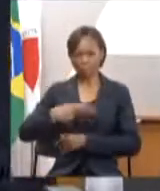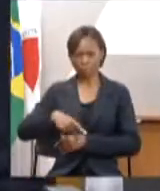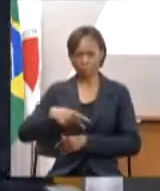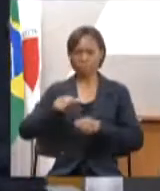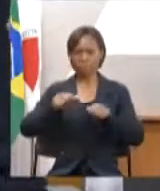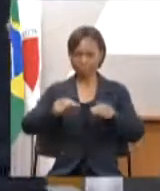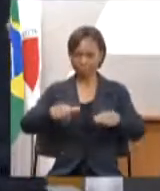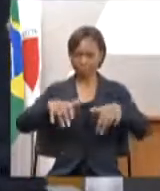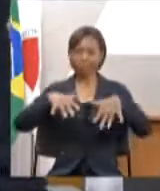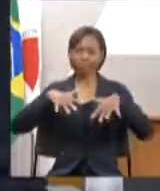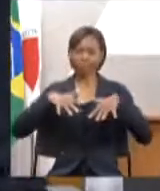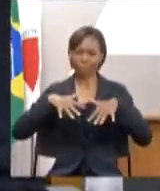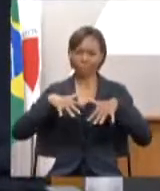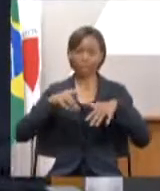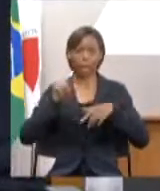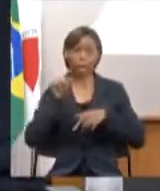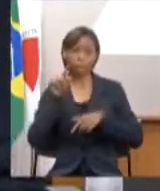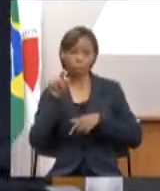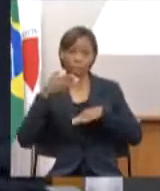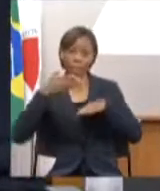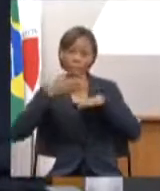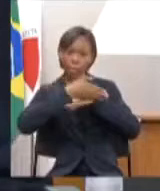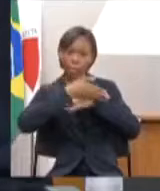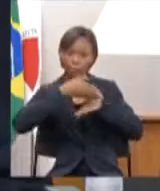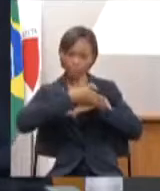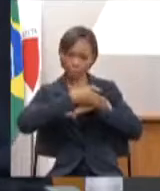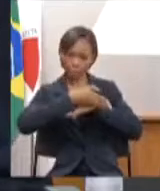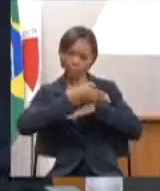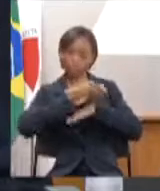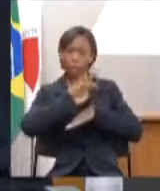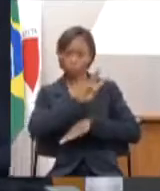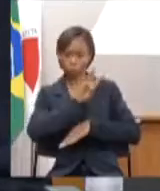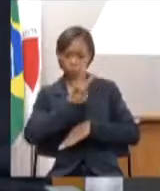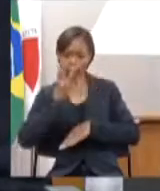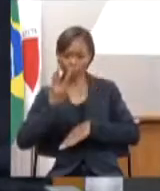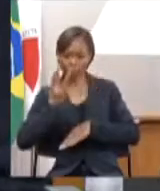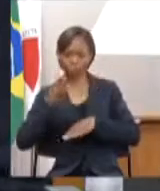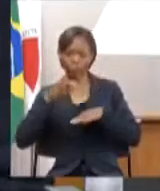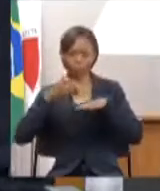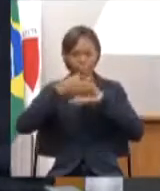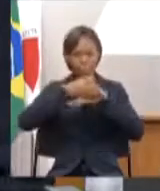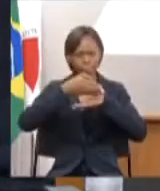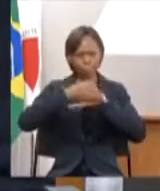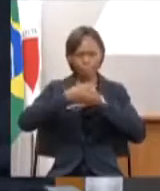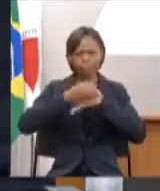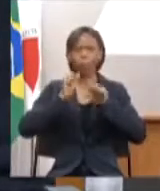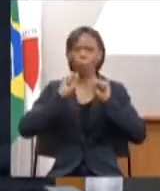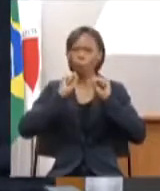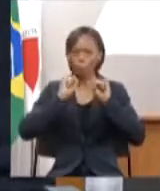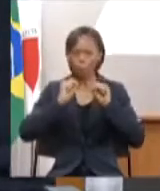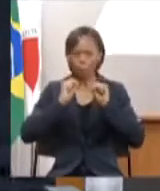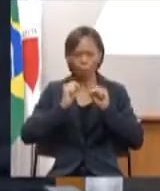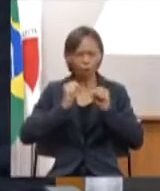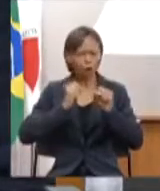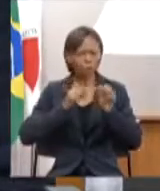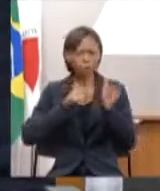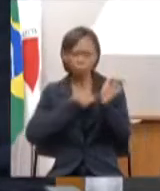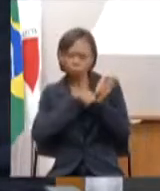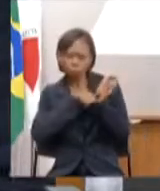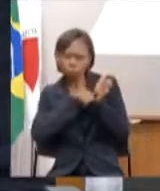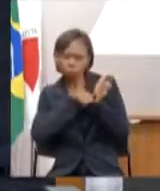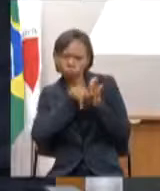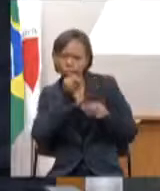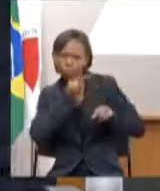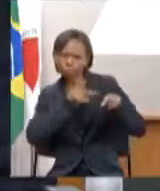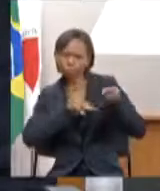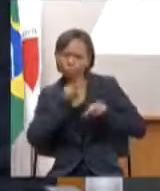ao acessar esse site, qualquer cidadão consegue verificar como está,